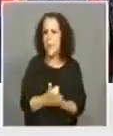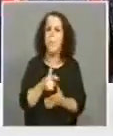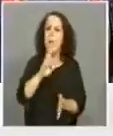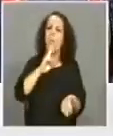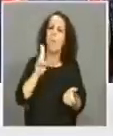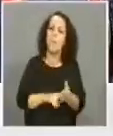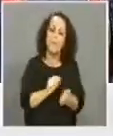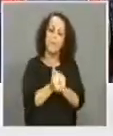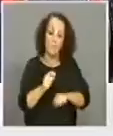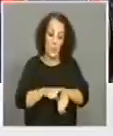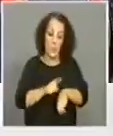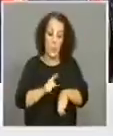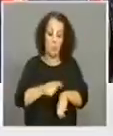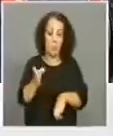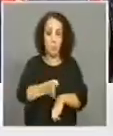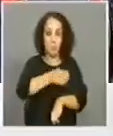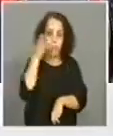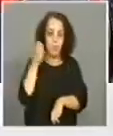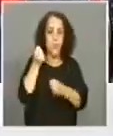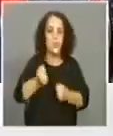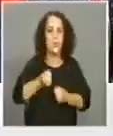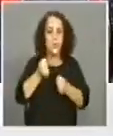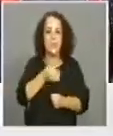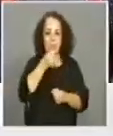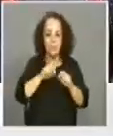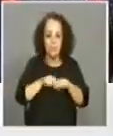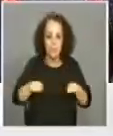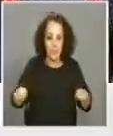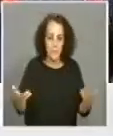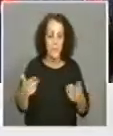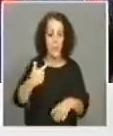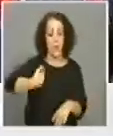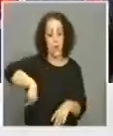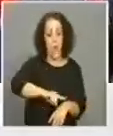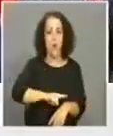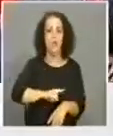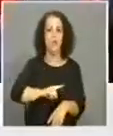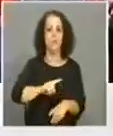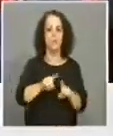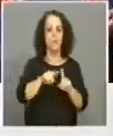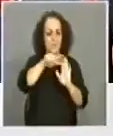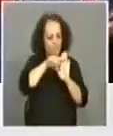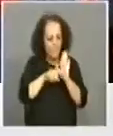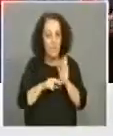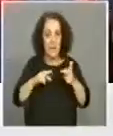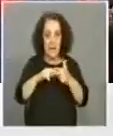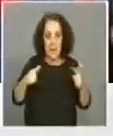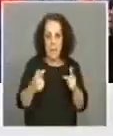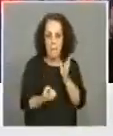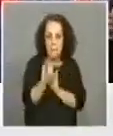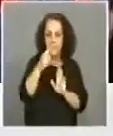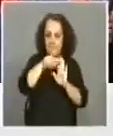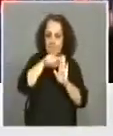Isto só porque o nosso tempo depois esgota-se e não conseguimos referir tudo? Nós procuramos nas nossas políticas municipais e na medida daquilo